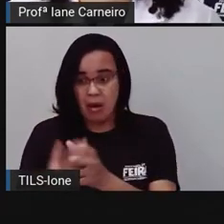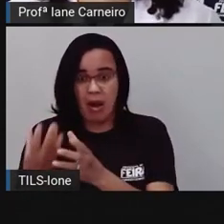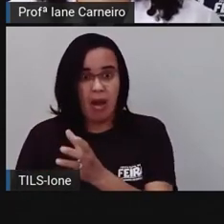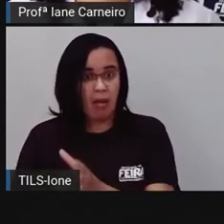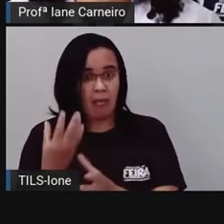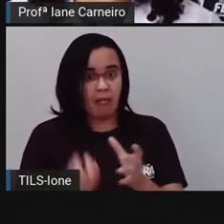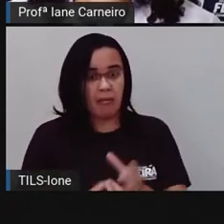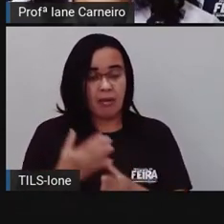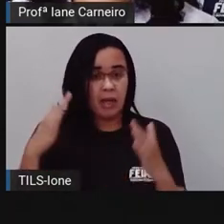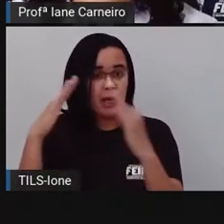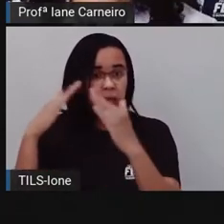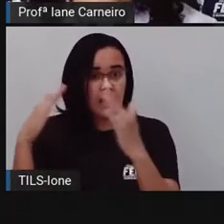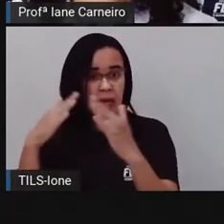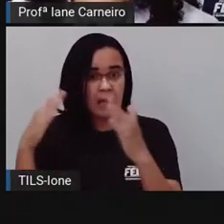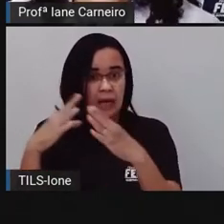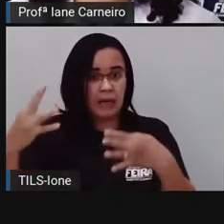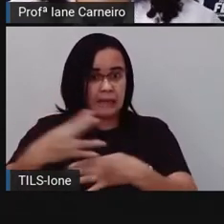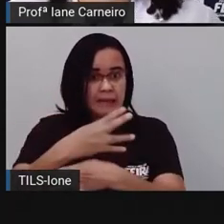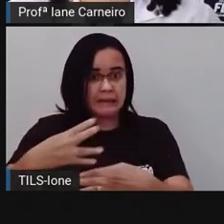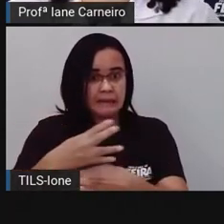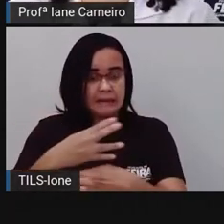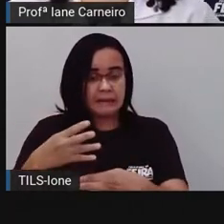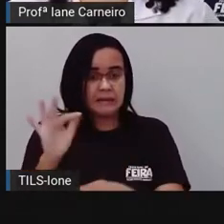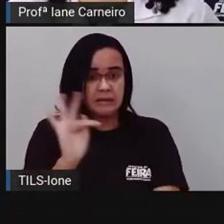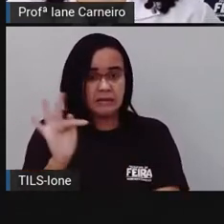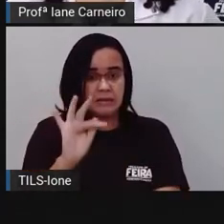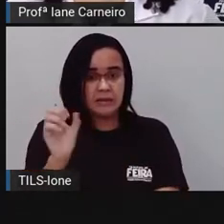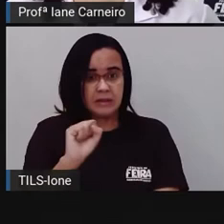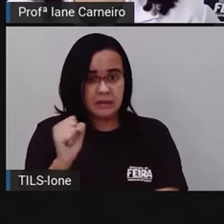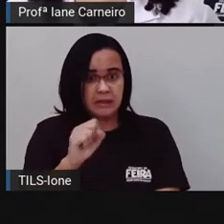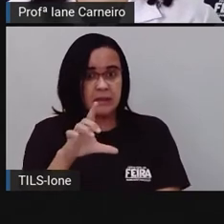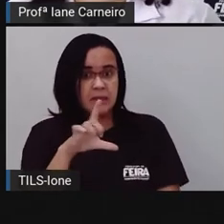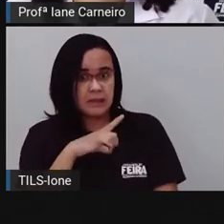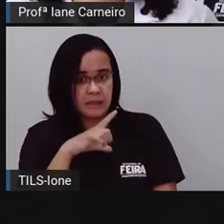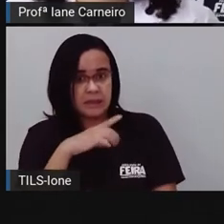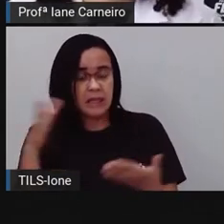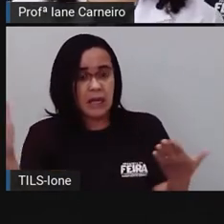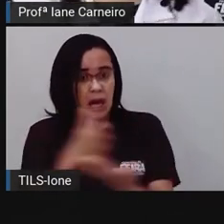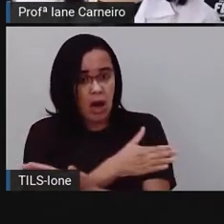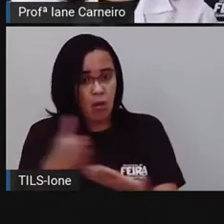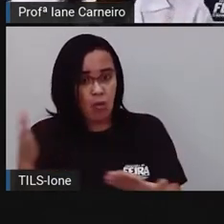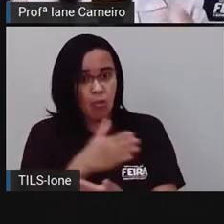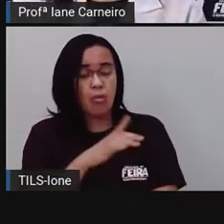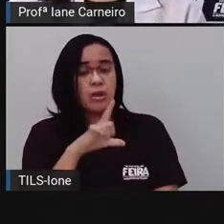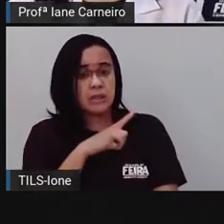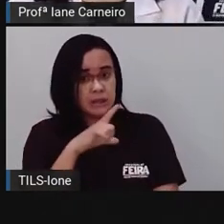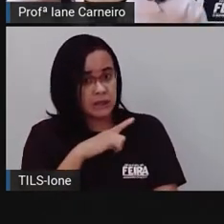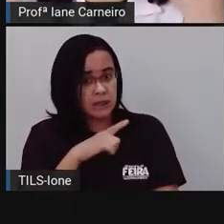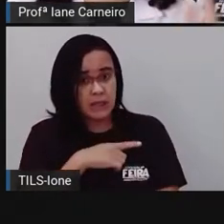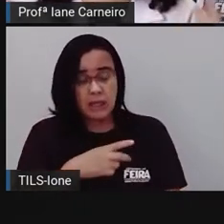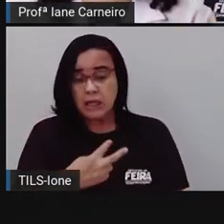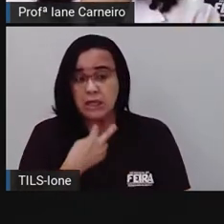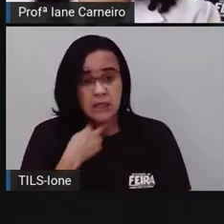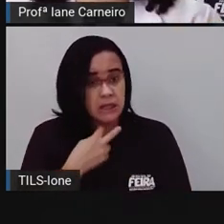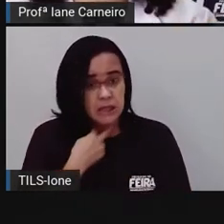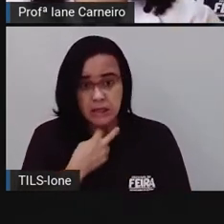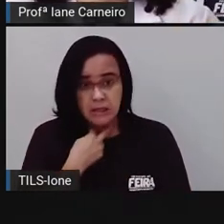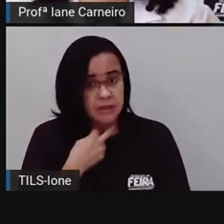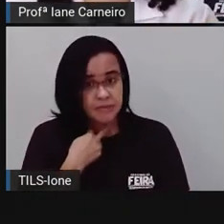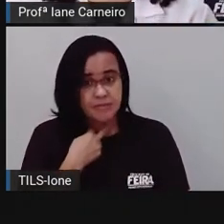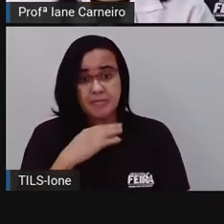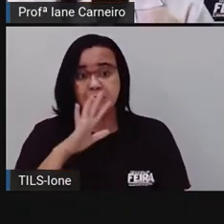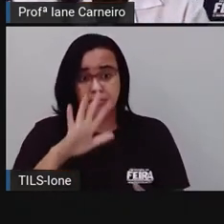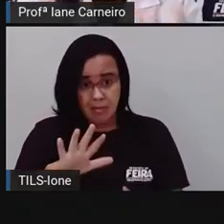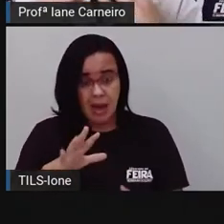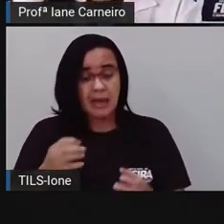Feira de Santana, às vezes aparece cobras como essas, né? Elas não deveriam estar aparecendo em nossa casa. Mas por que elas aparecem?